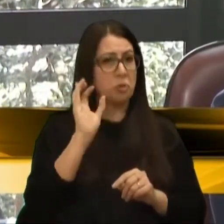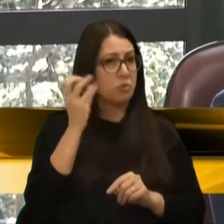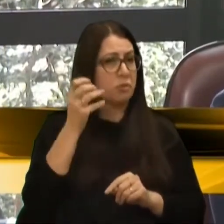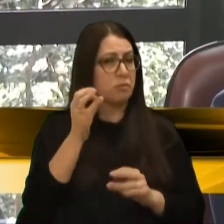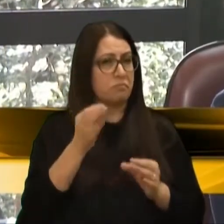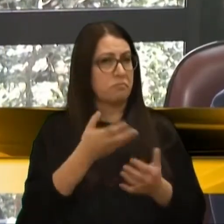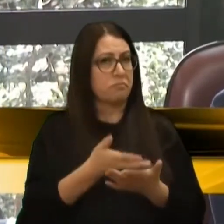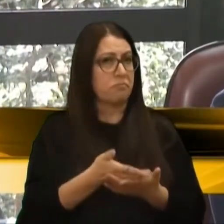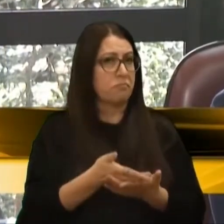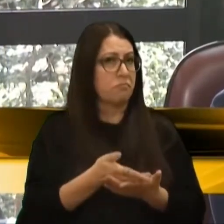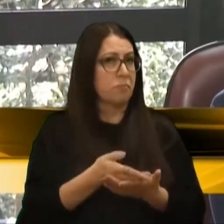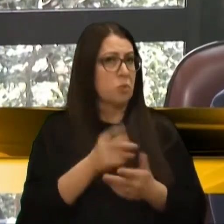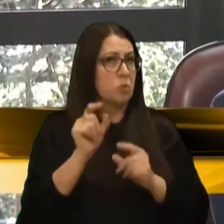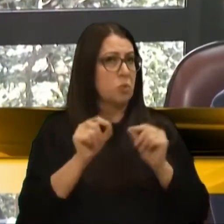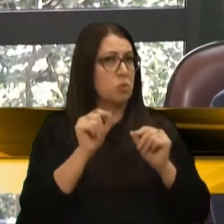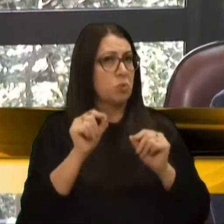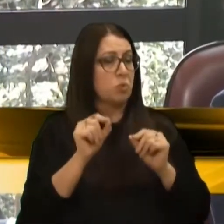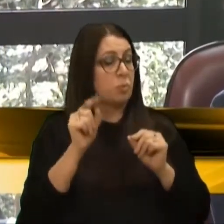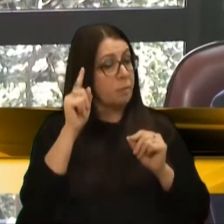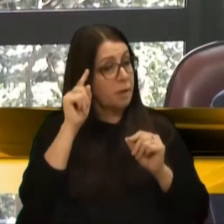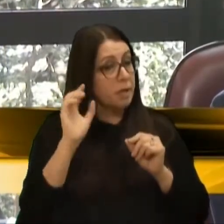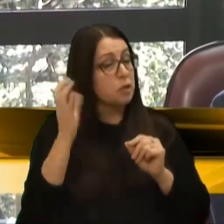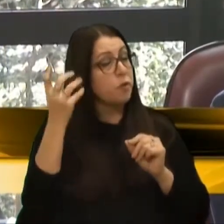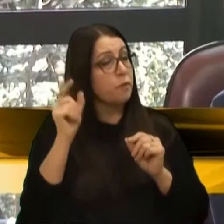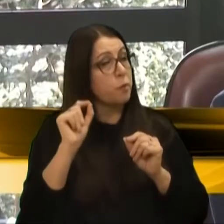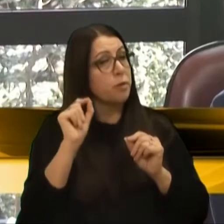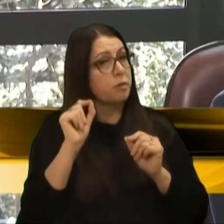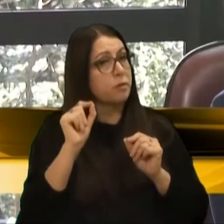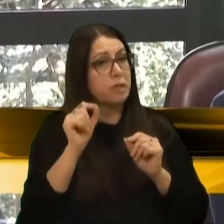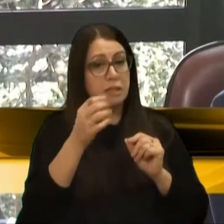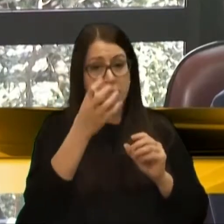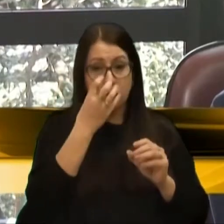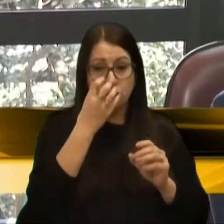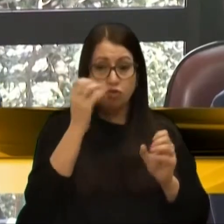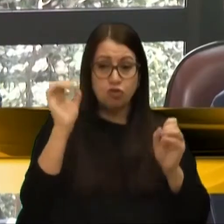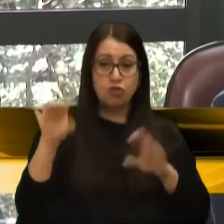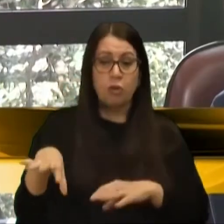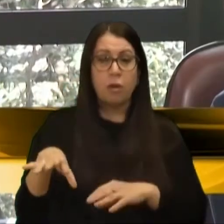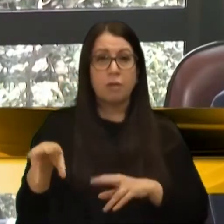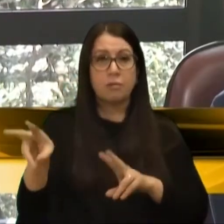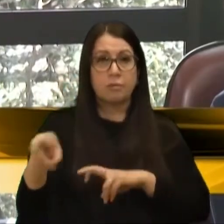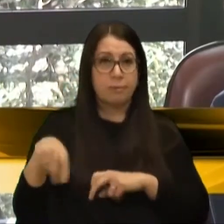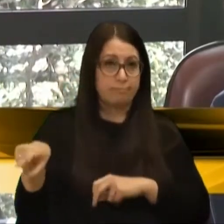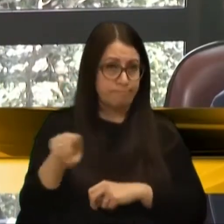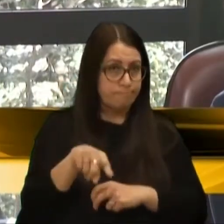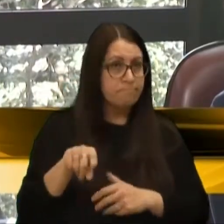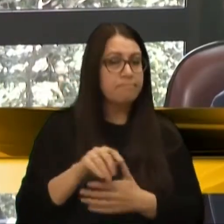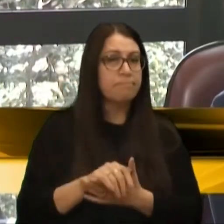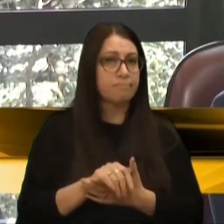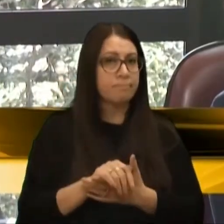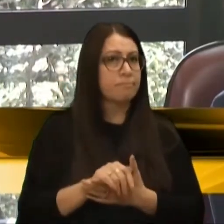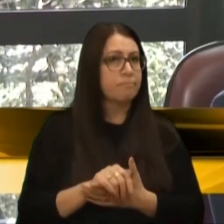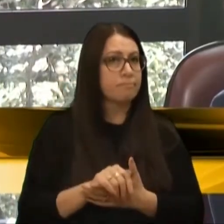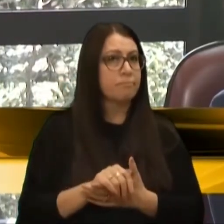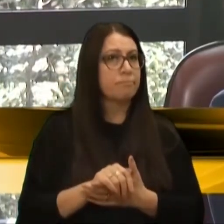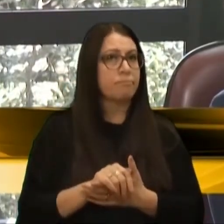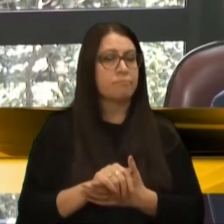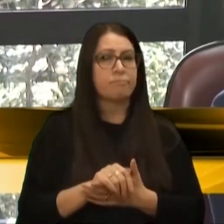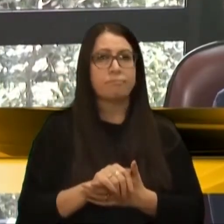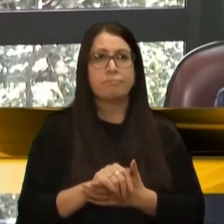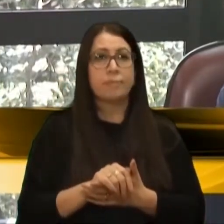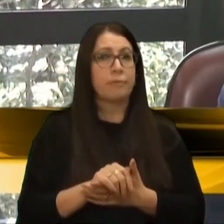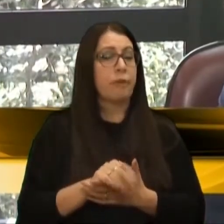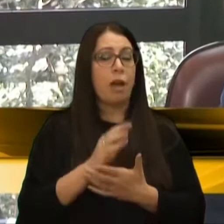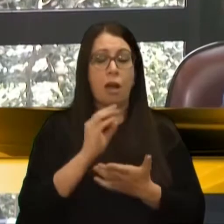ainda, para resolver esse impasse de cachorros abandonados no nosso interior. Está muito longe para ser